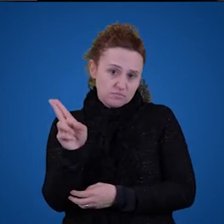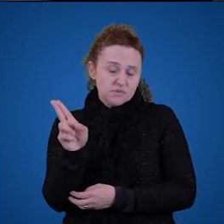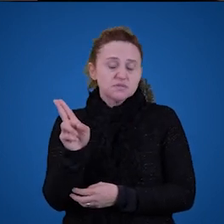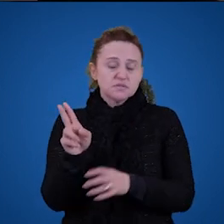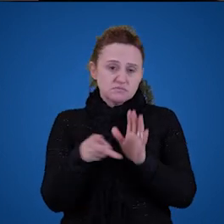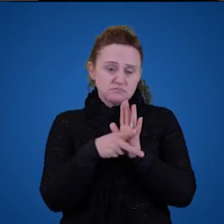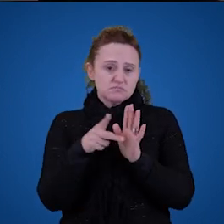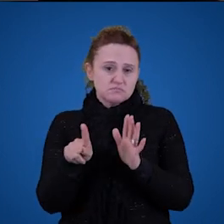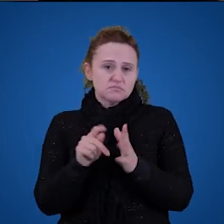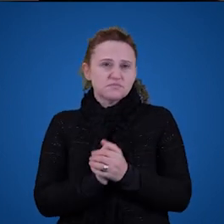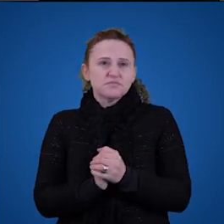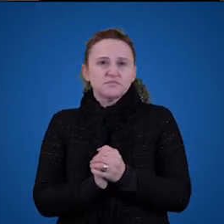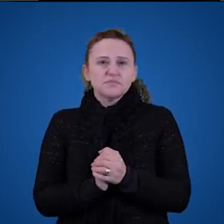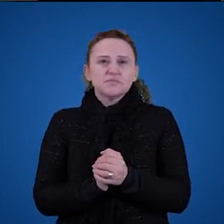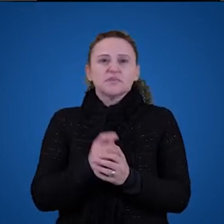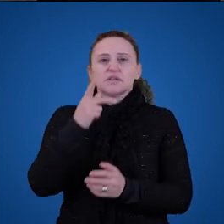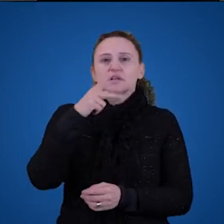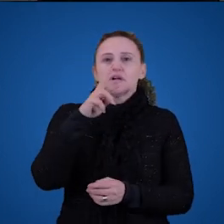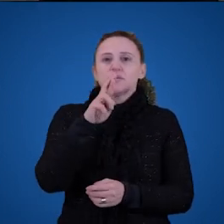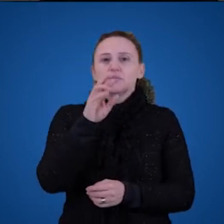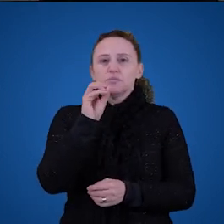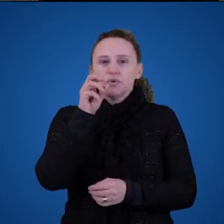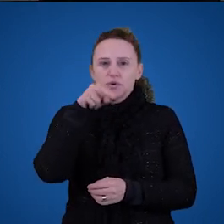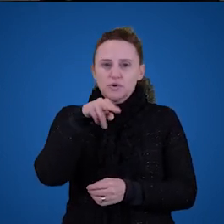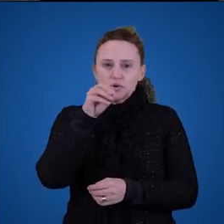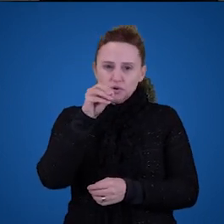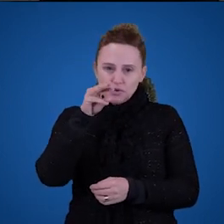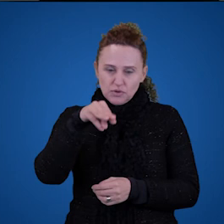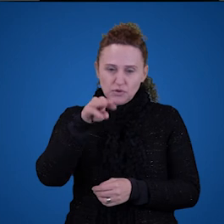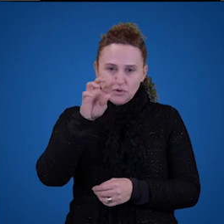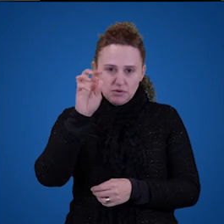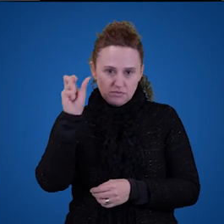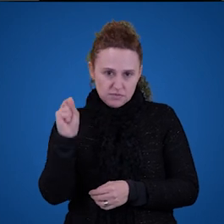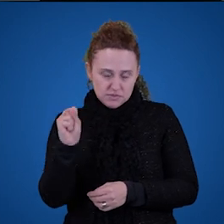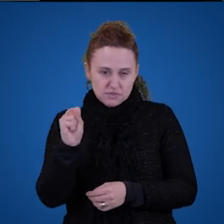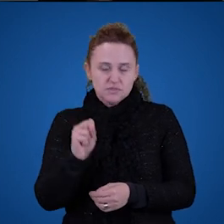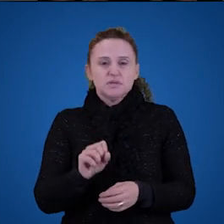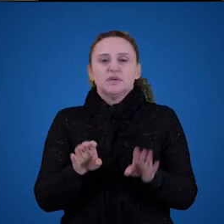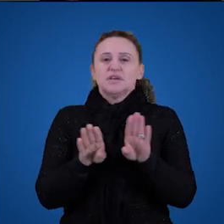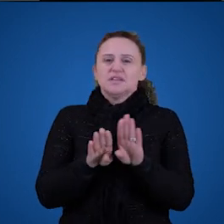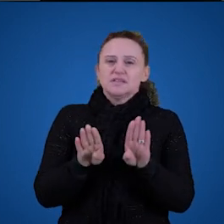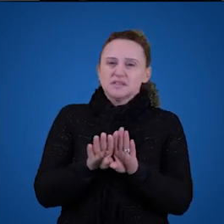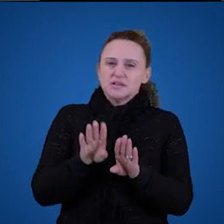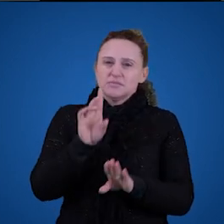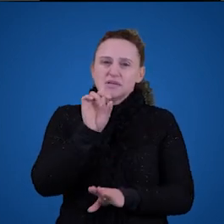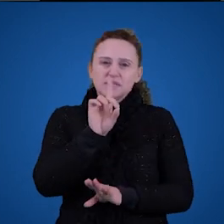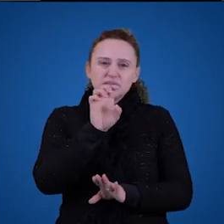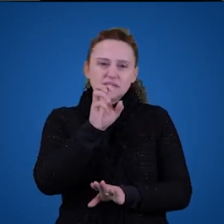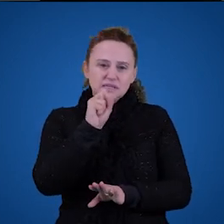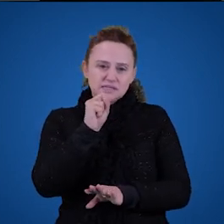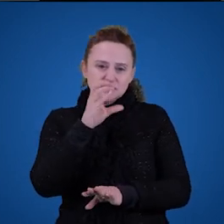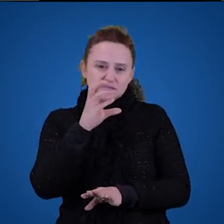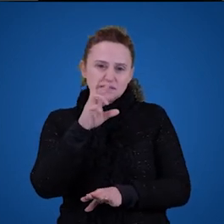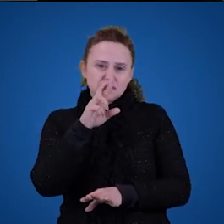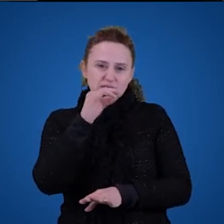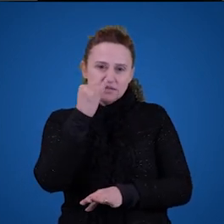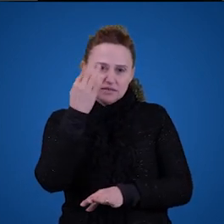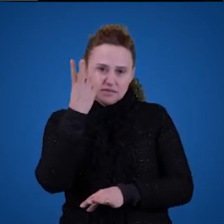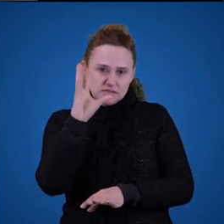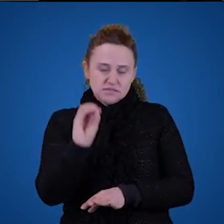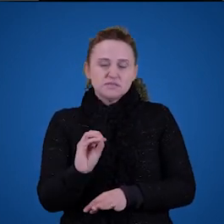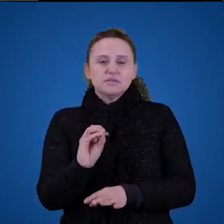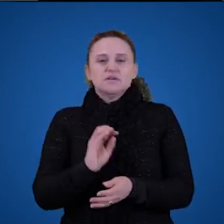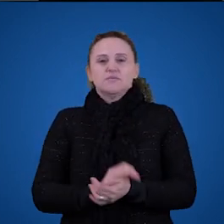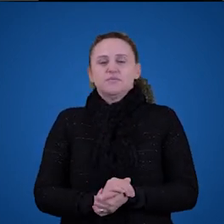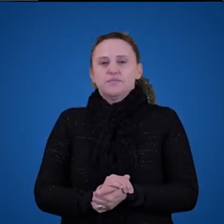Bruno e assim por diante. Pronomes, eu, nós, eles e etc. E descrições definidas. O